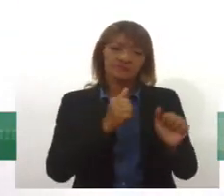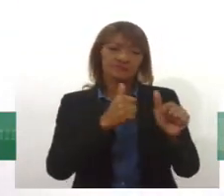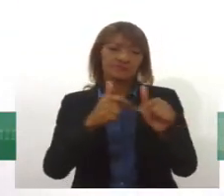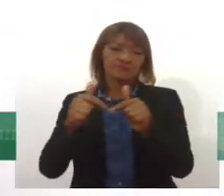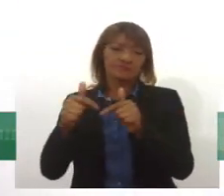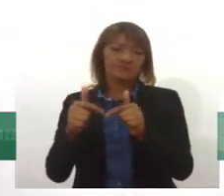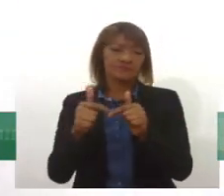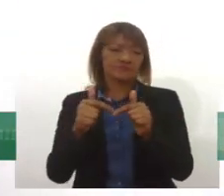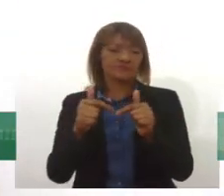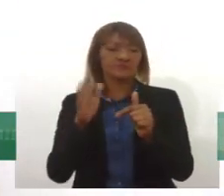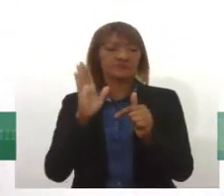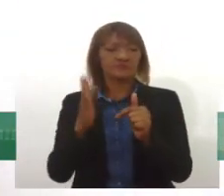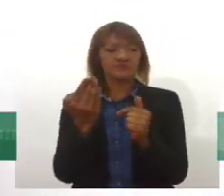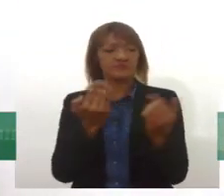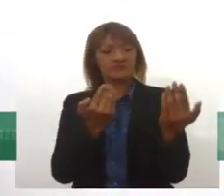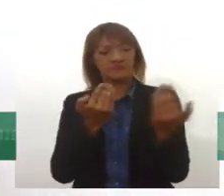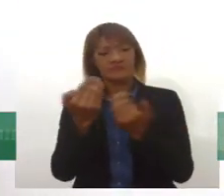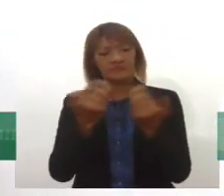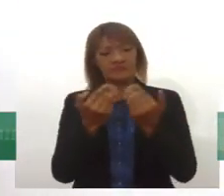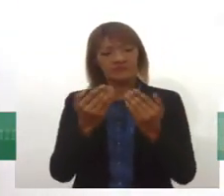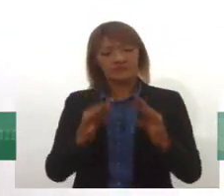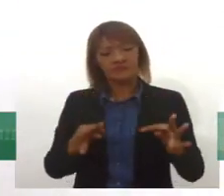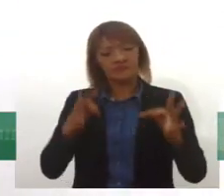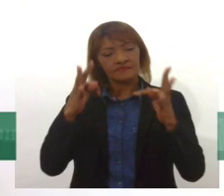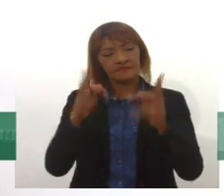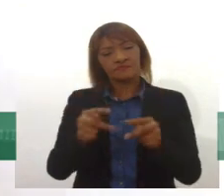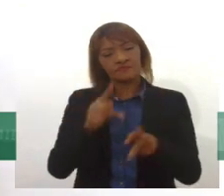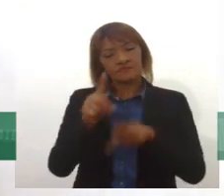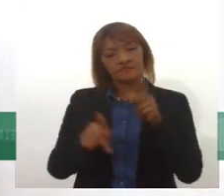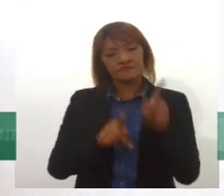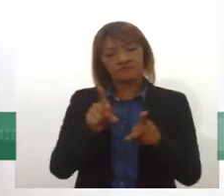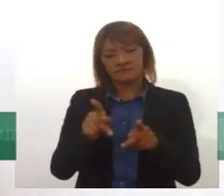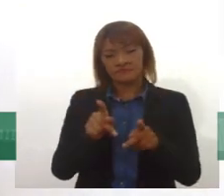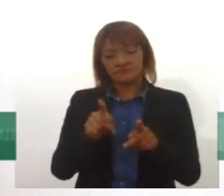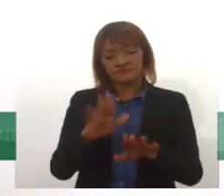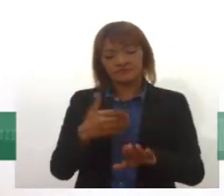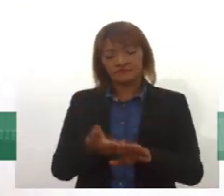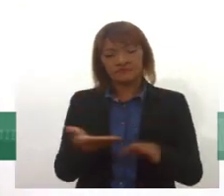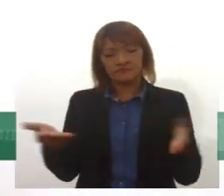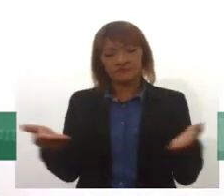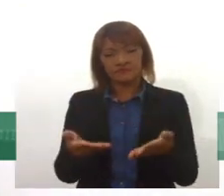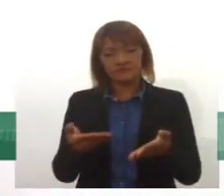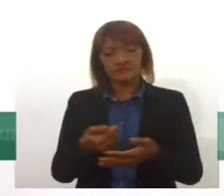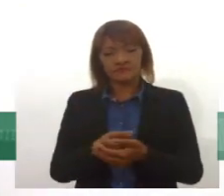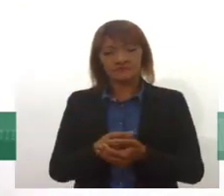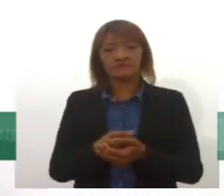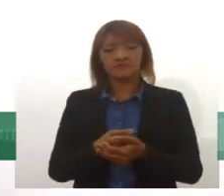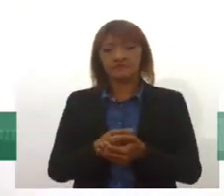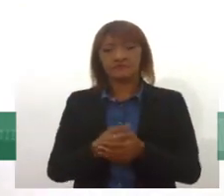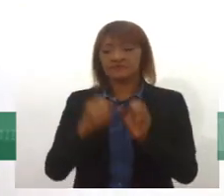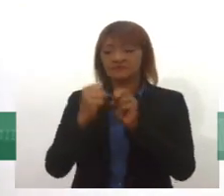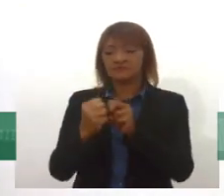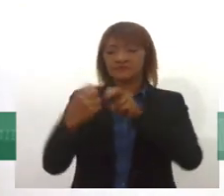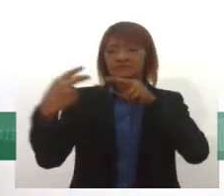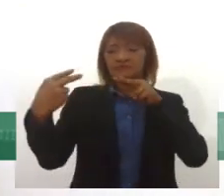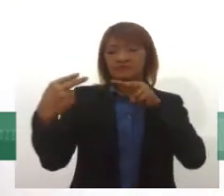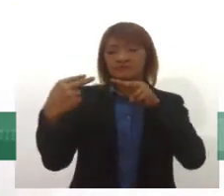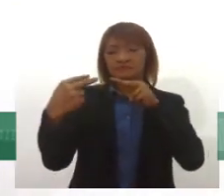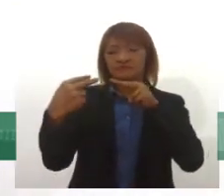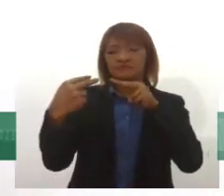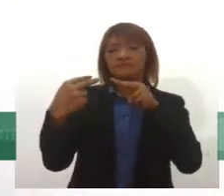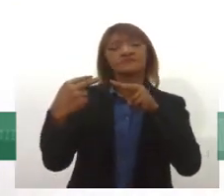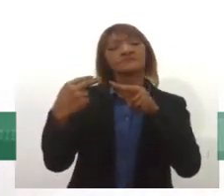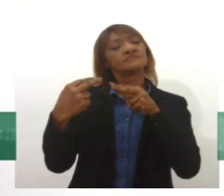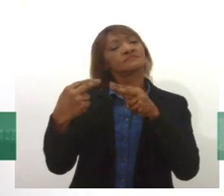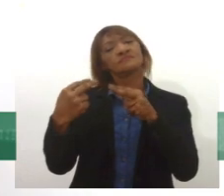psicológico para toda a população, que segue ativo até hoje, que o atendimento remoto com psicólogos da